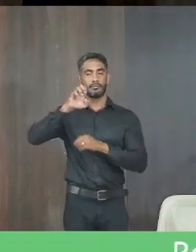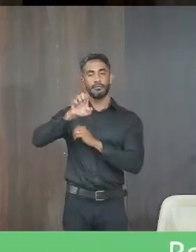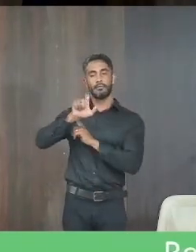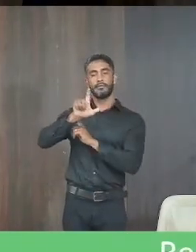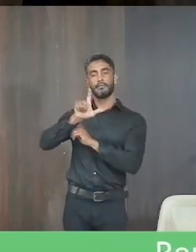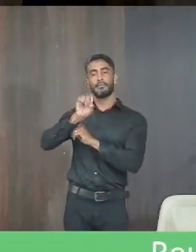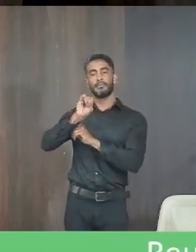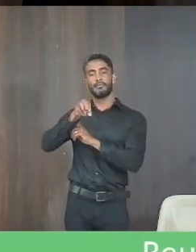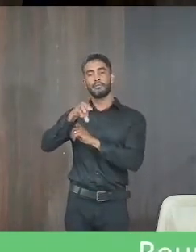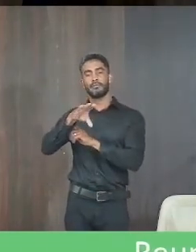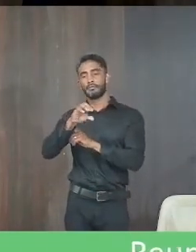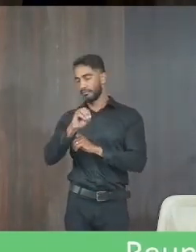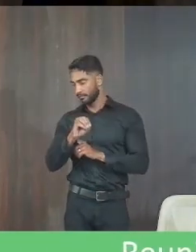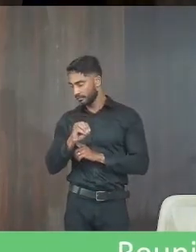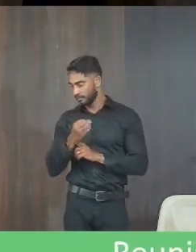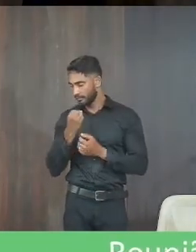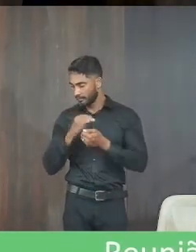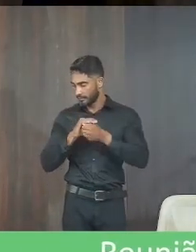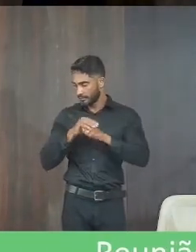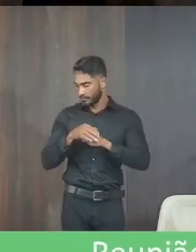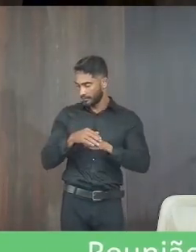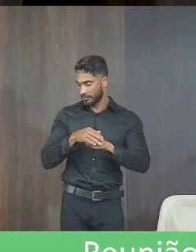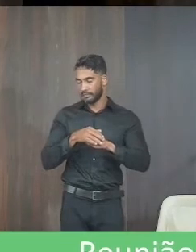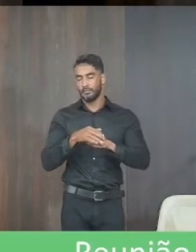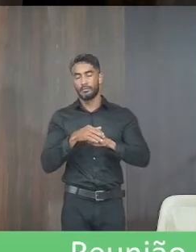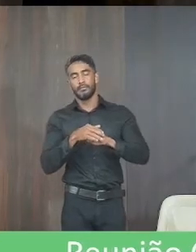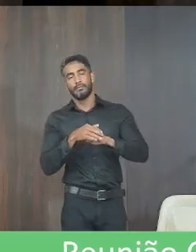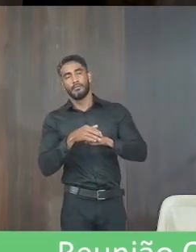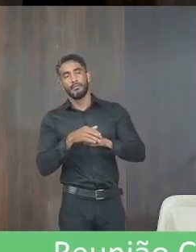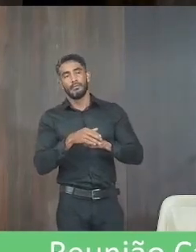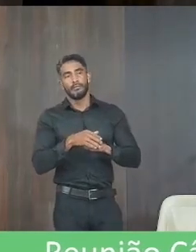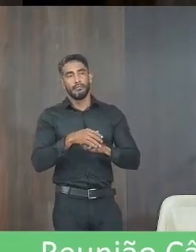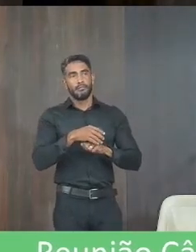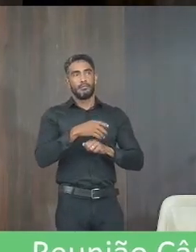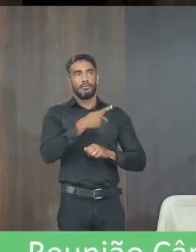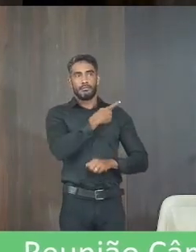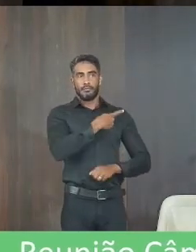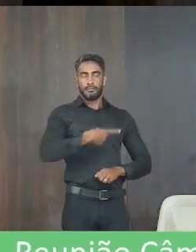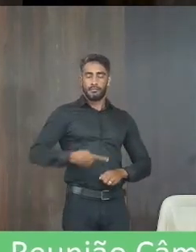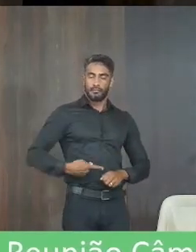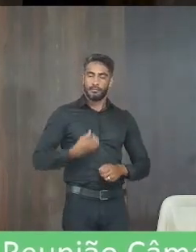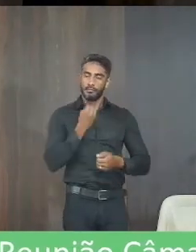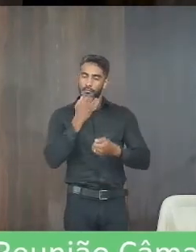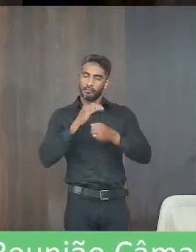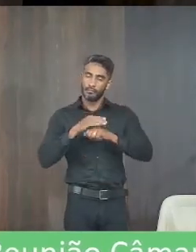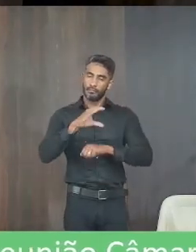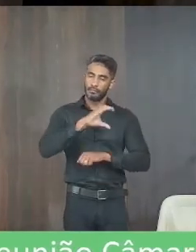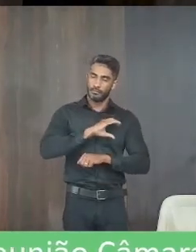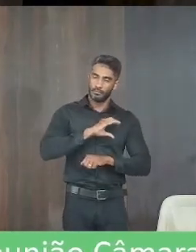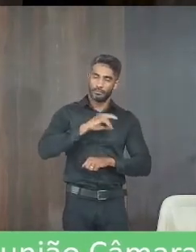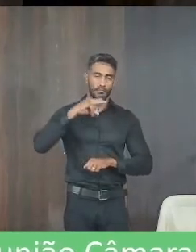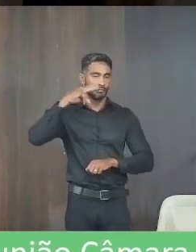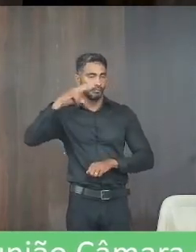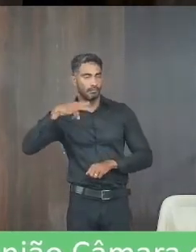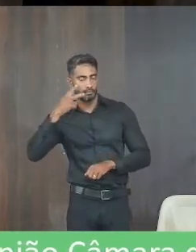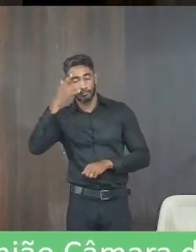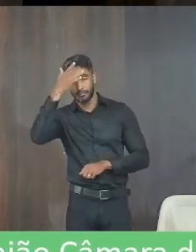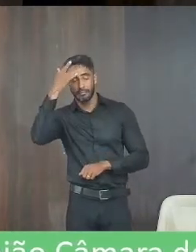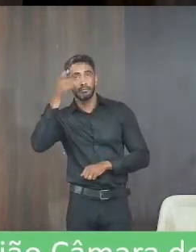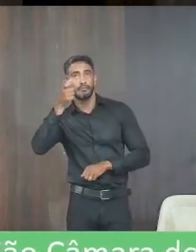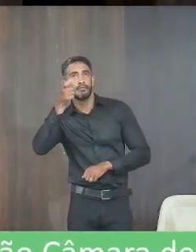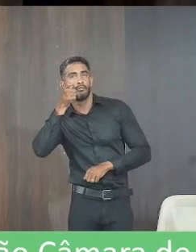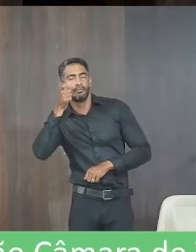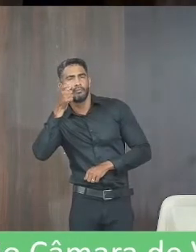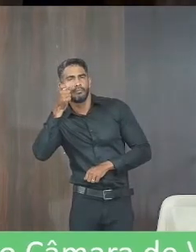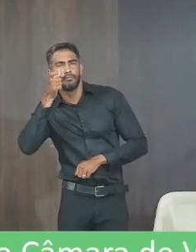palavra boa noite presidente boa noite nobres colegas vereadores boa noite o público aqui presente as pessoas